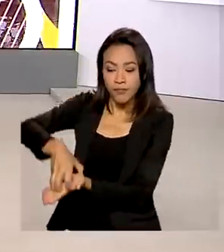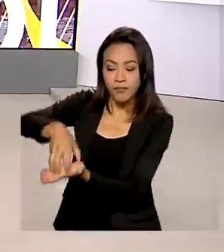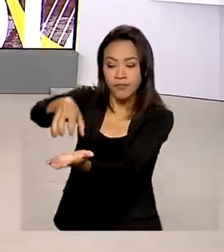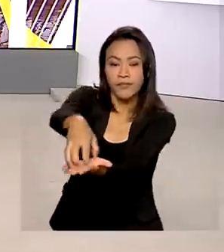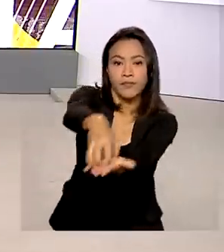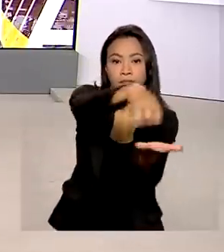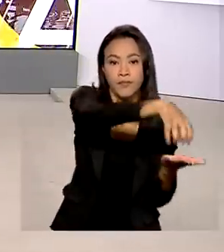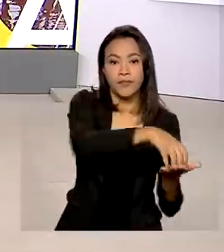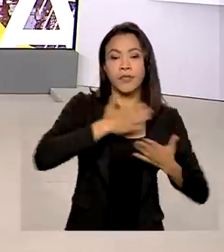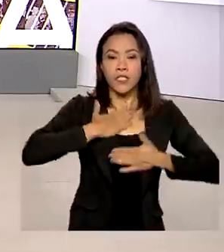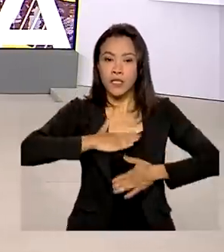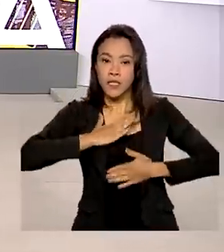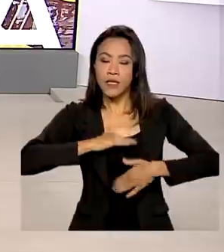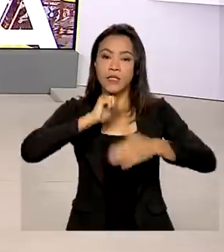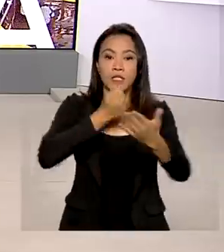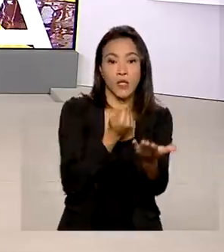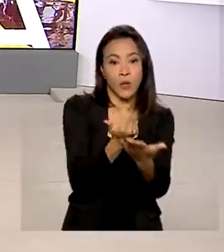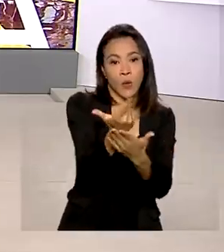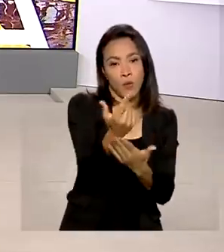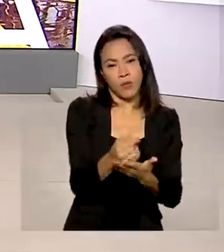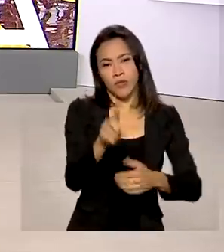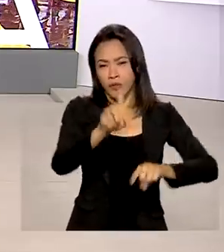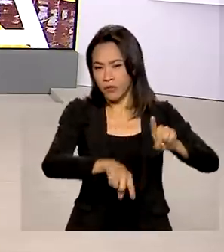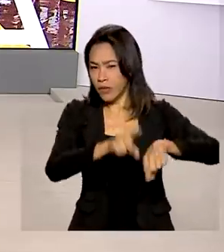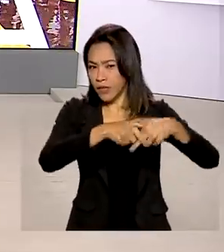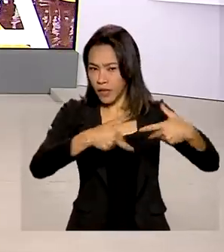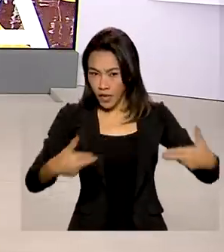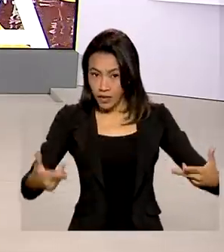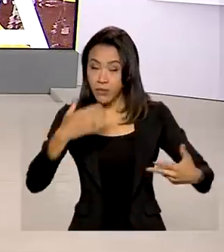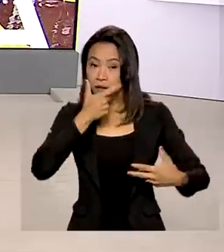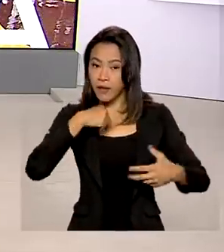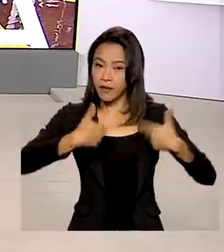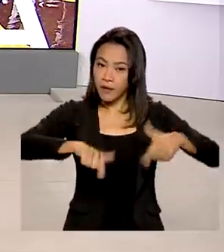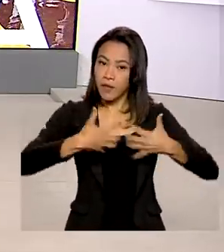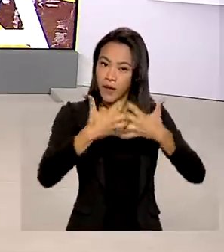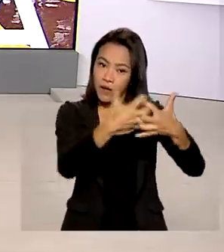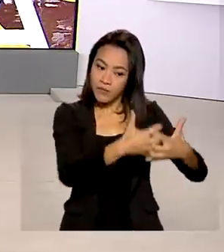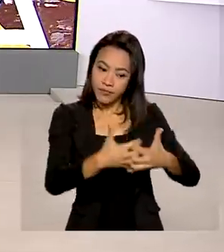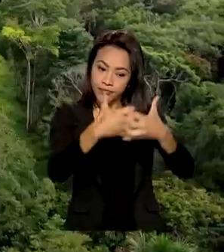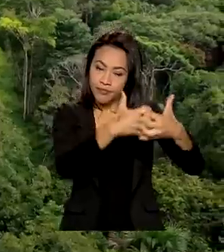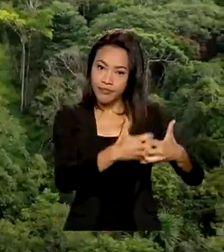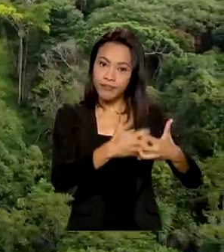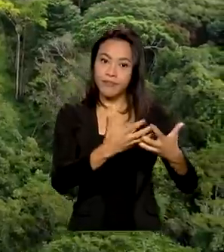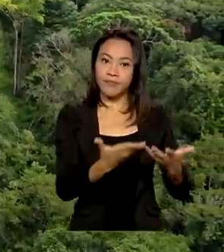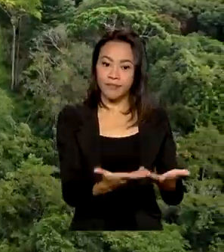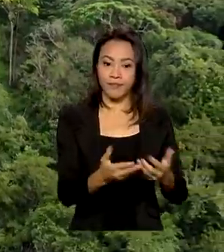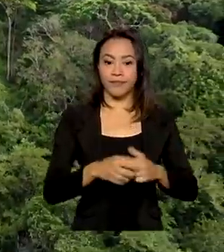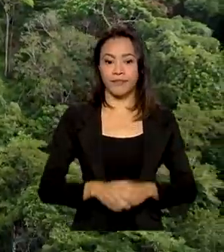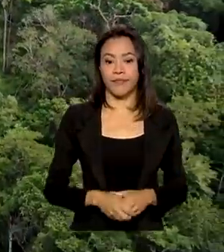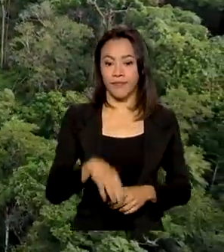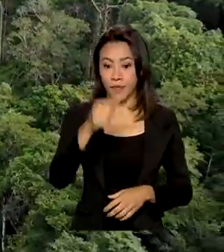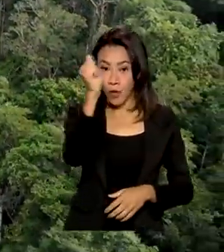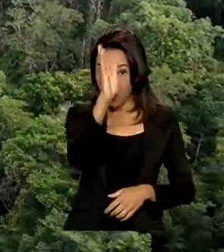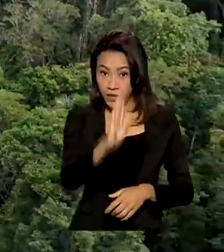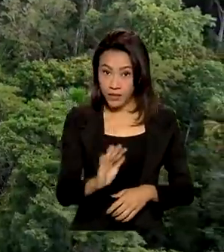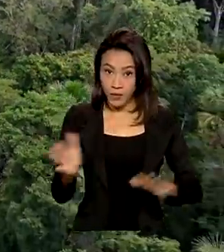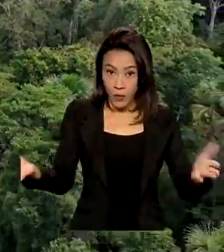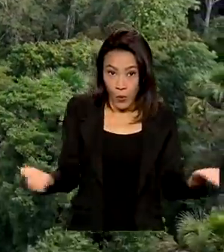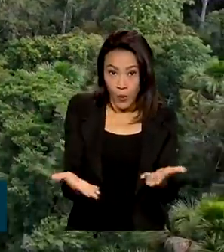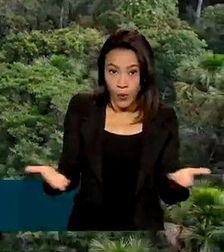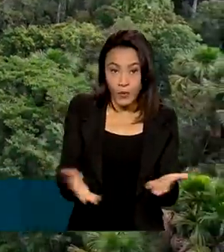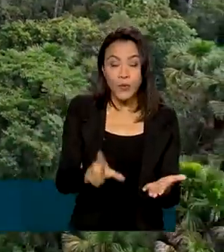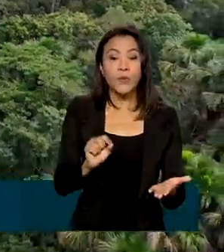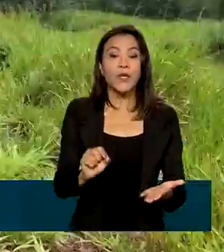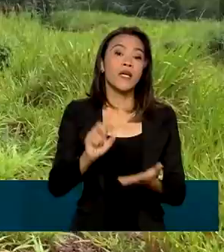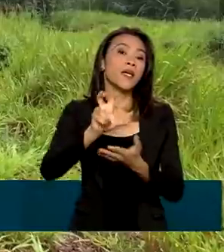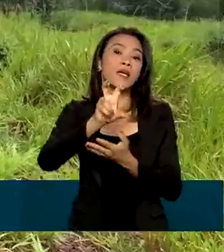de insumos para o transporte rodoviário de cargas dos caminhoneiros autônomos. O Brasil tem hoje cerca